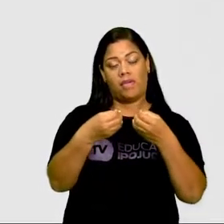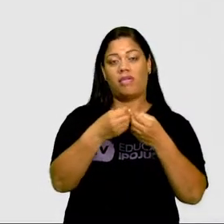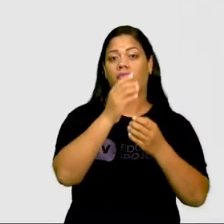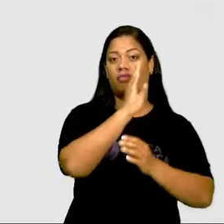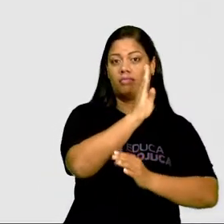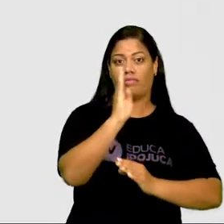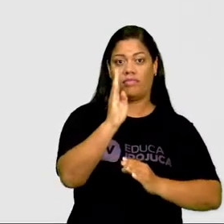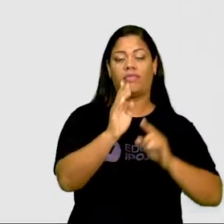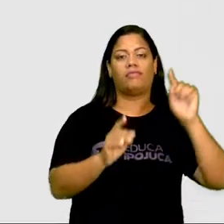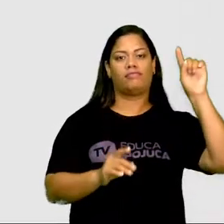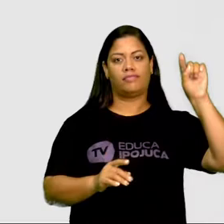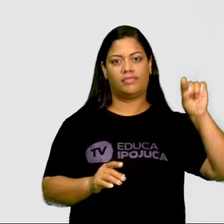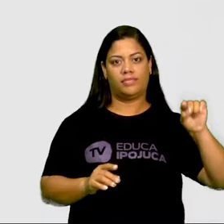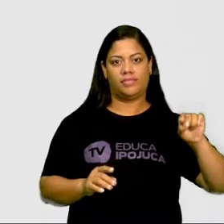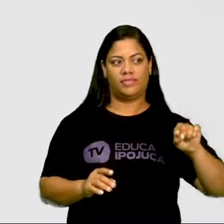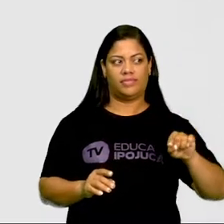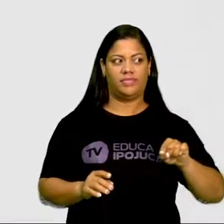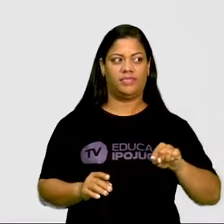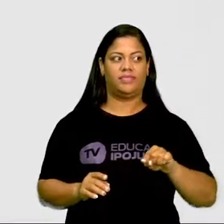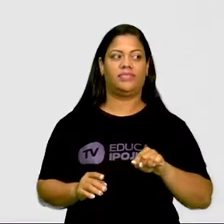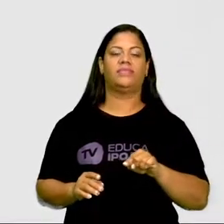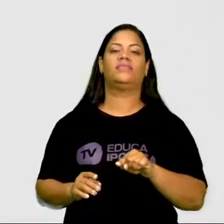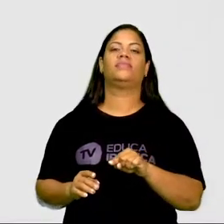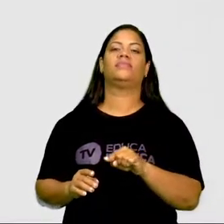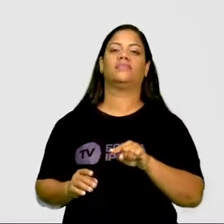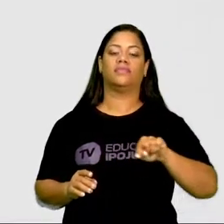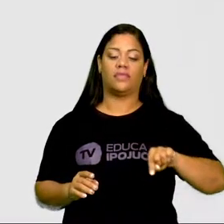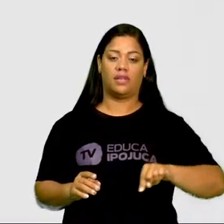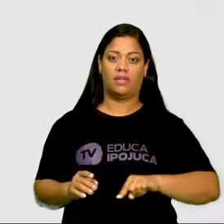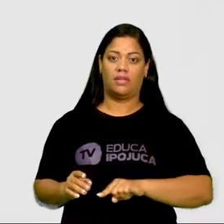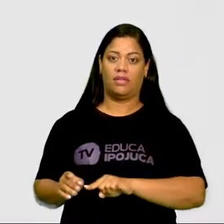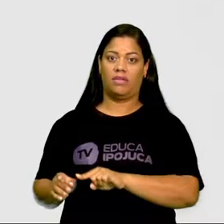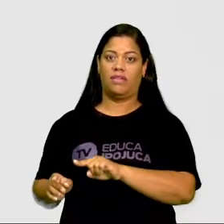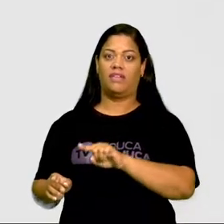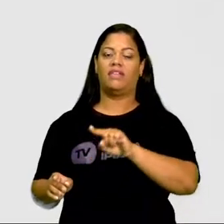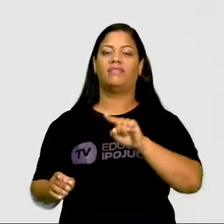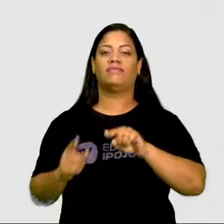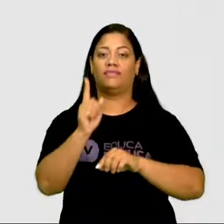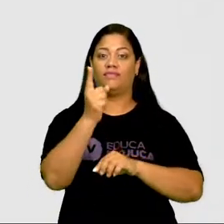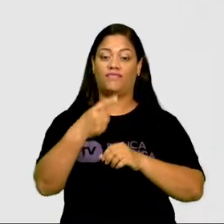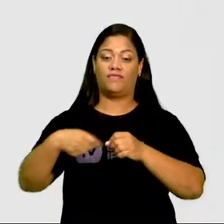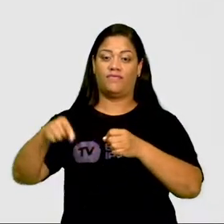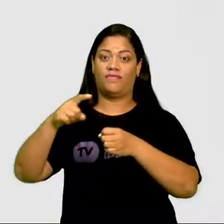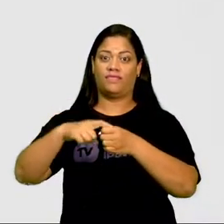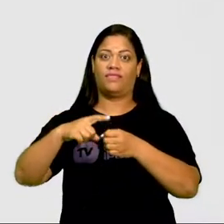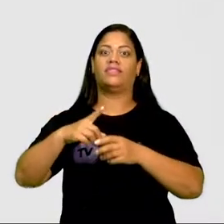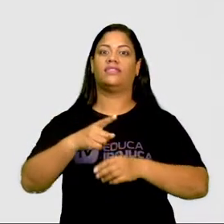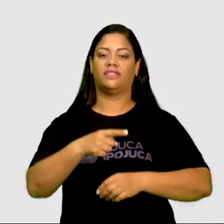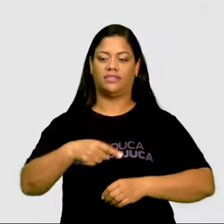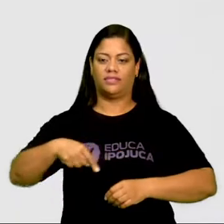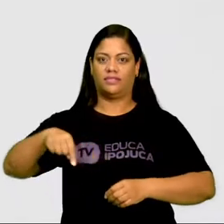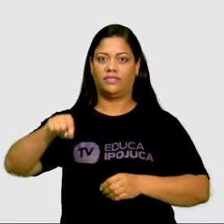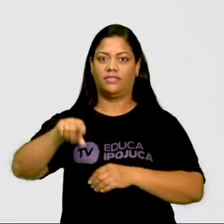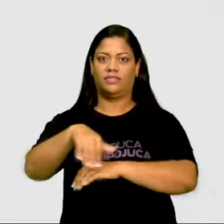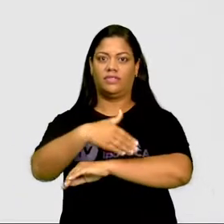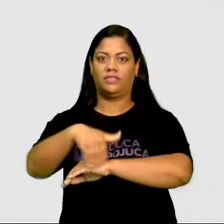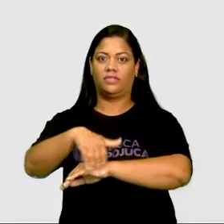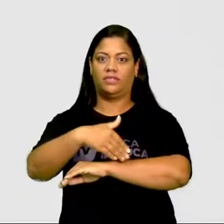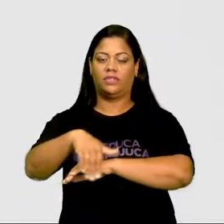retornar ou dobrar, né, na rua da